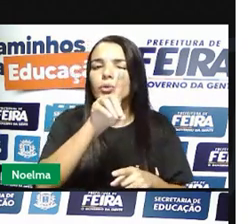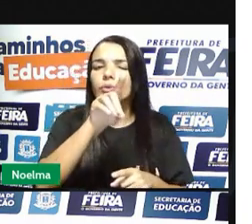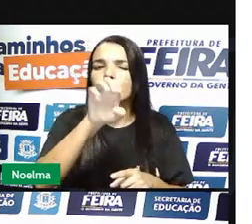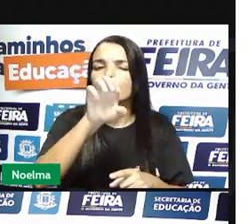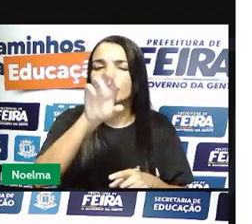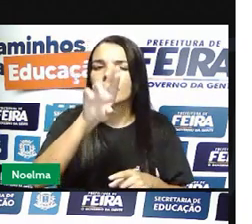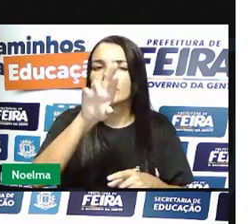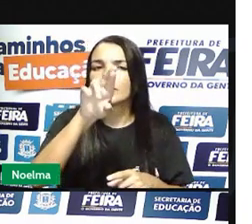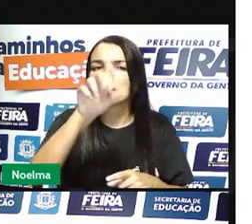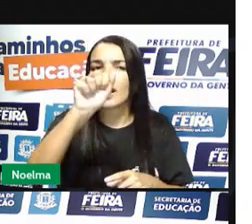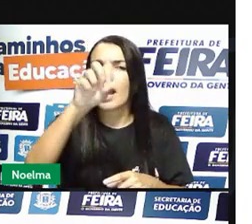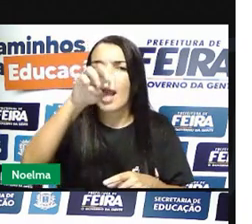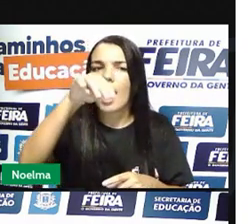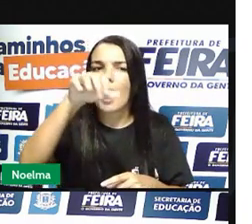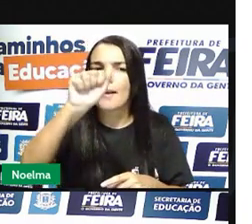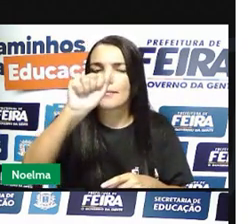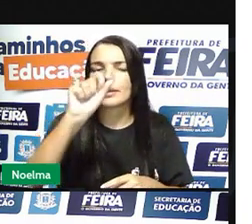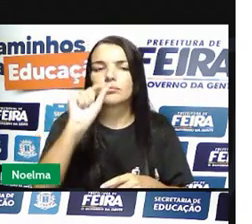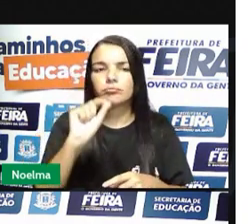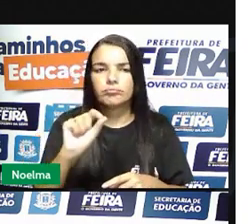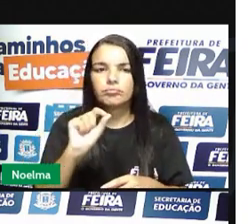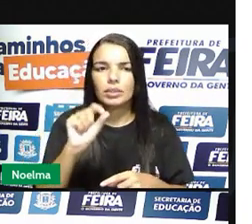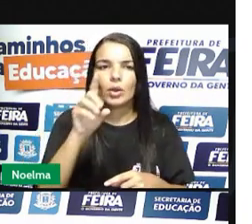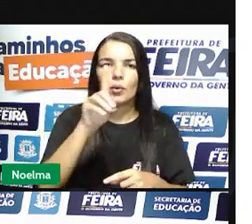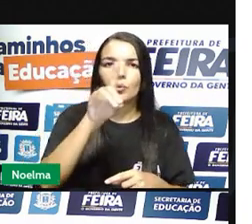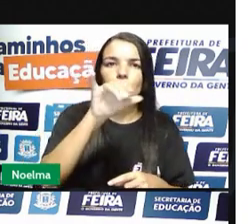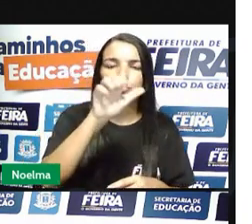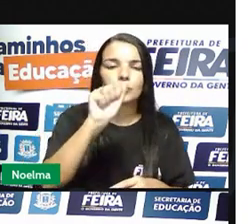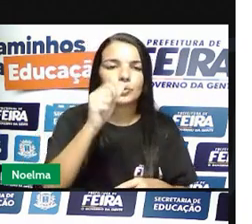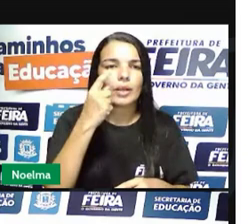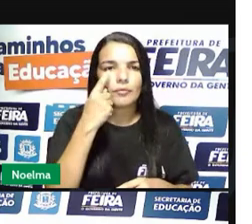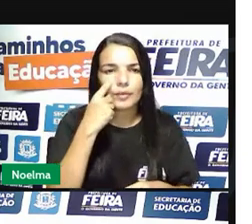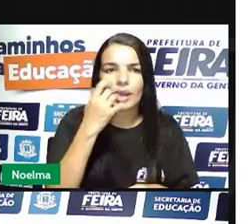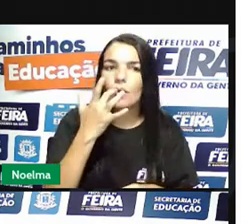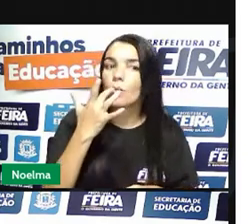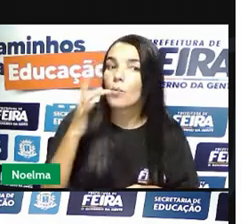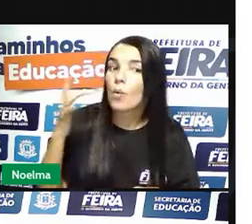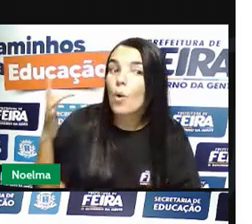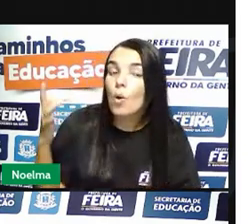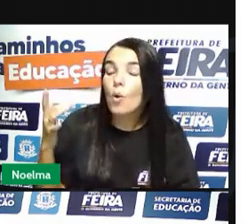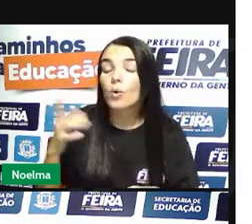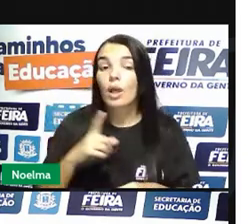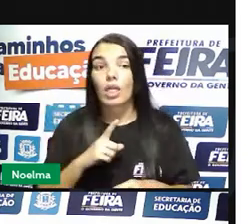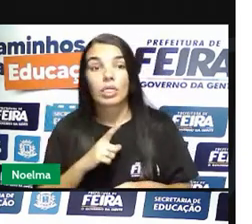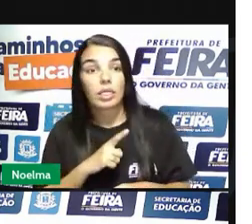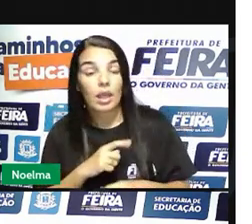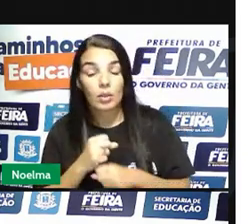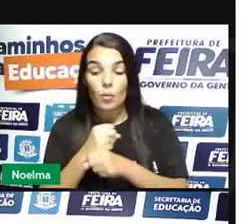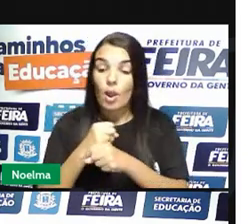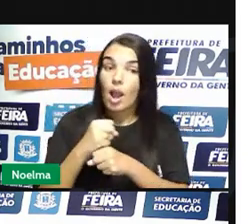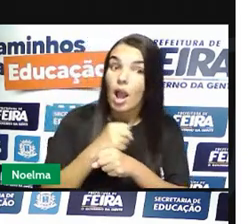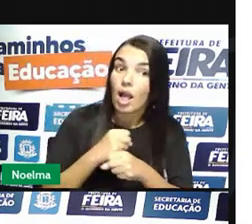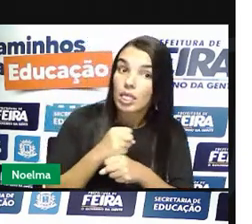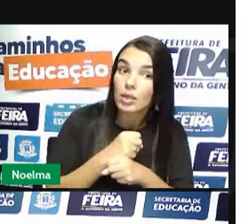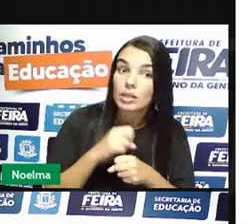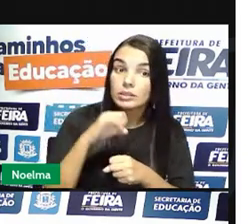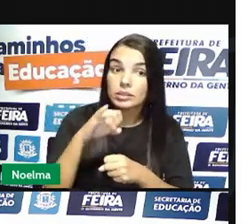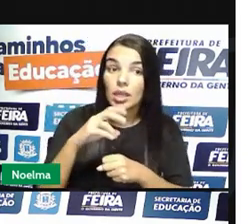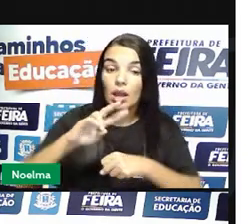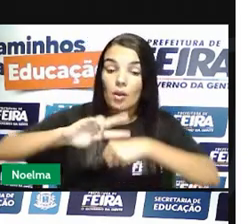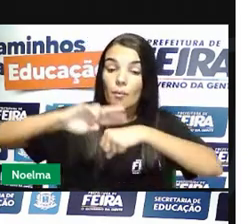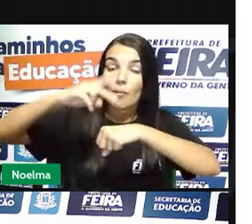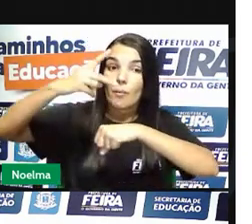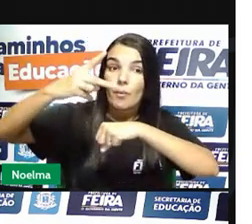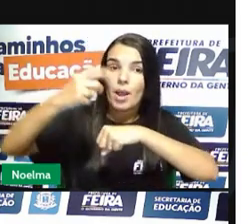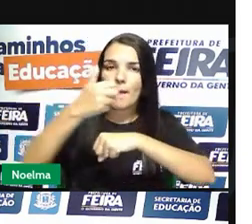iriam ver a quantidade de ouro produzido anual para ver se tinha chegado a